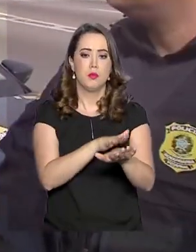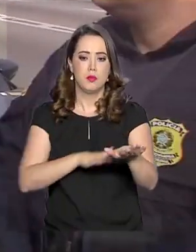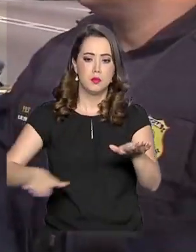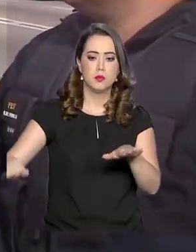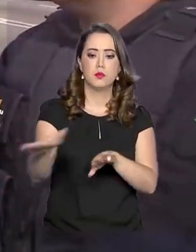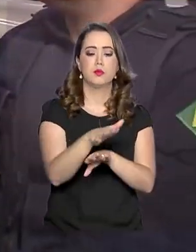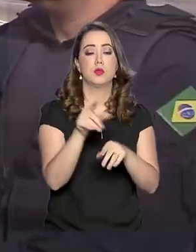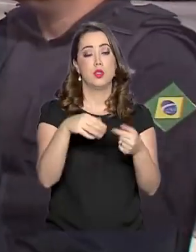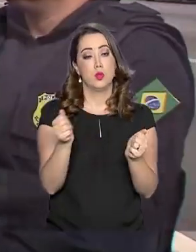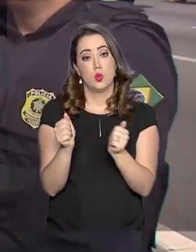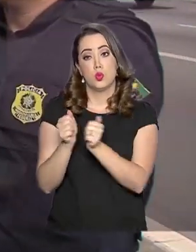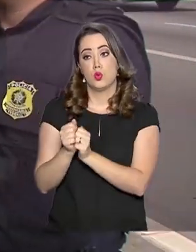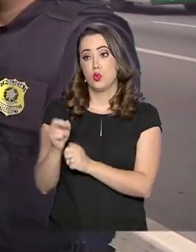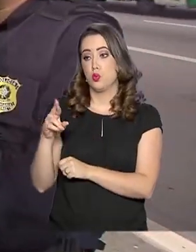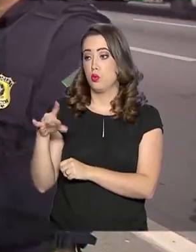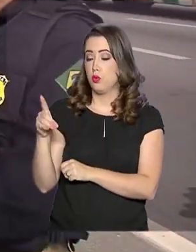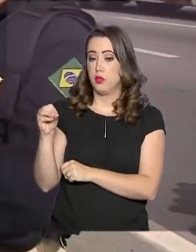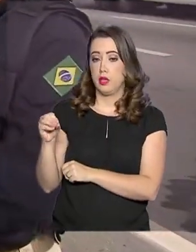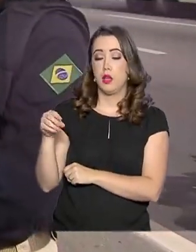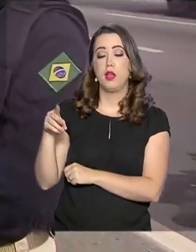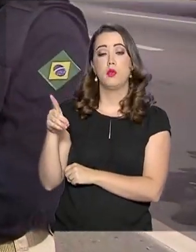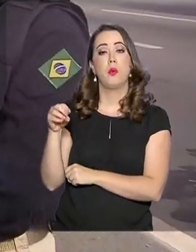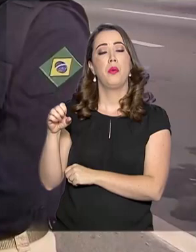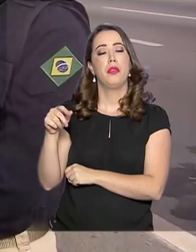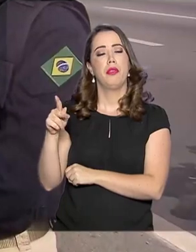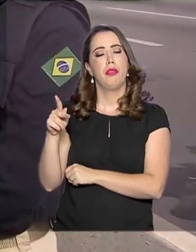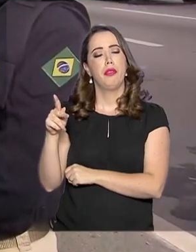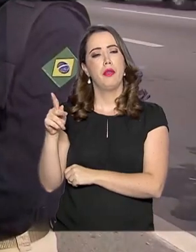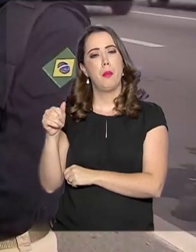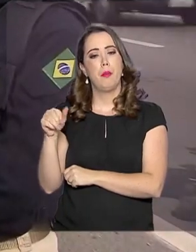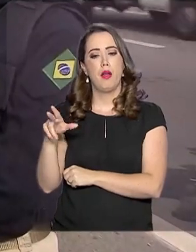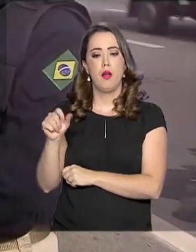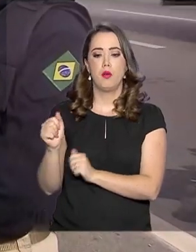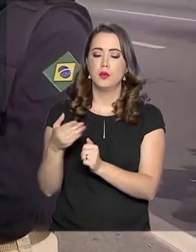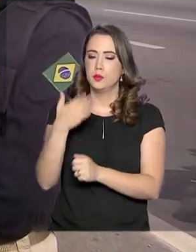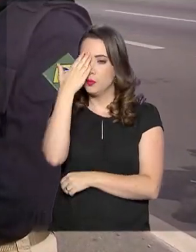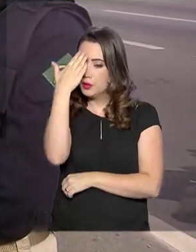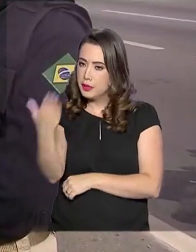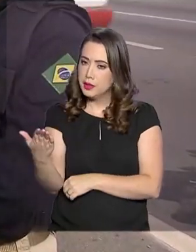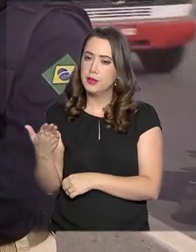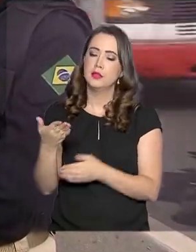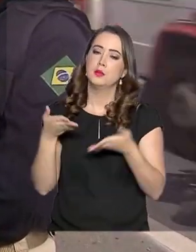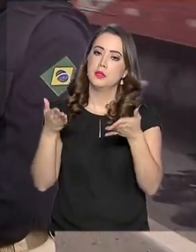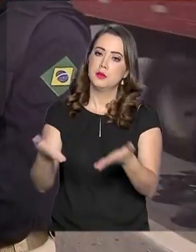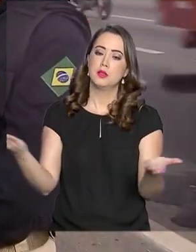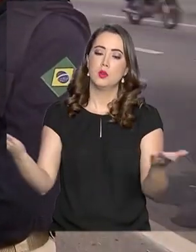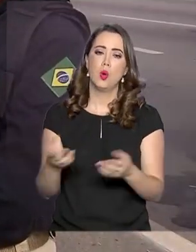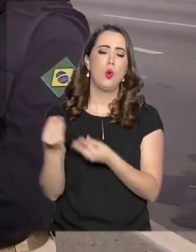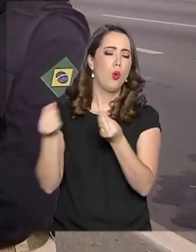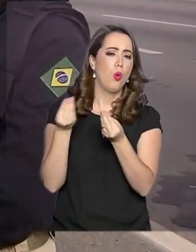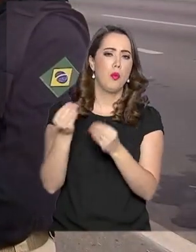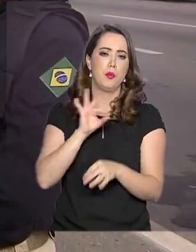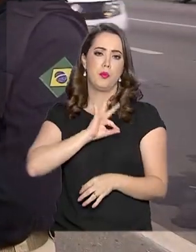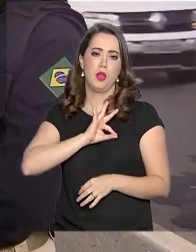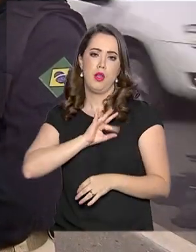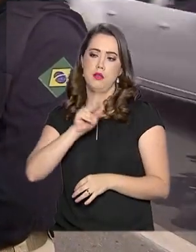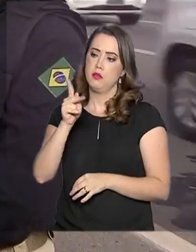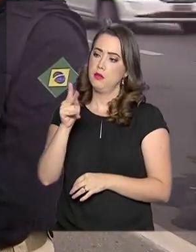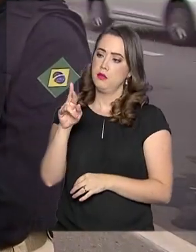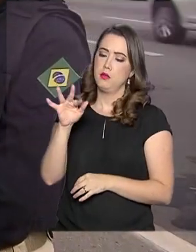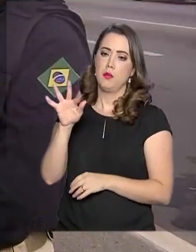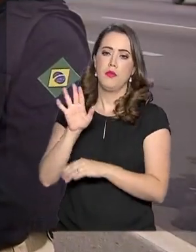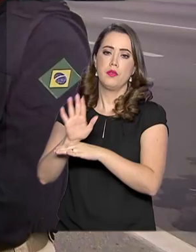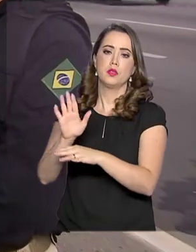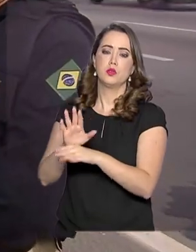Paula, que é porta-voz da Polícia Rodoviária Federal em São Paulo. Obrigado pela sua participação no governo agora. De que maneira a Polícia Rodoviária Federal vai